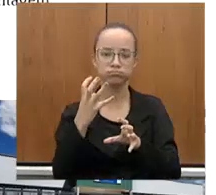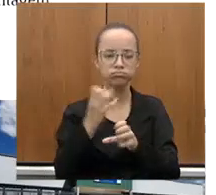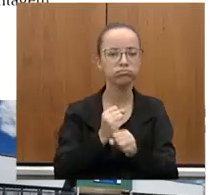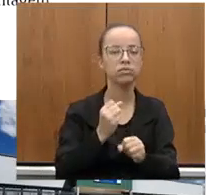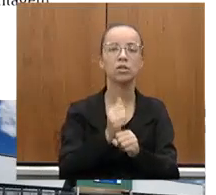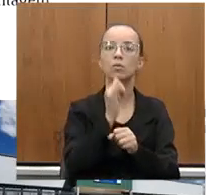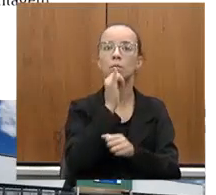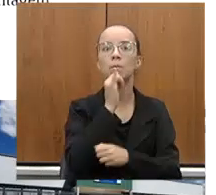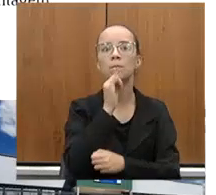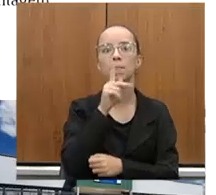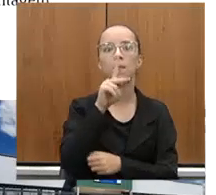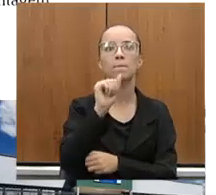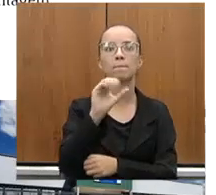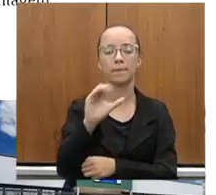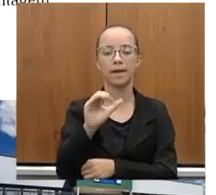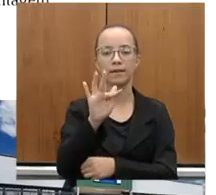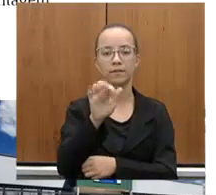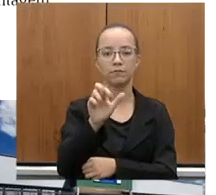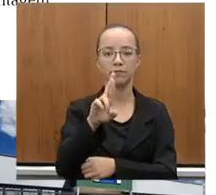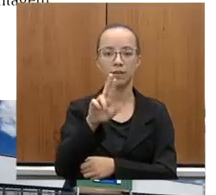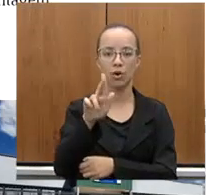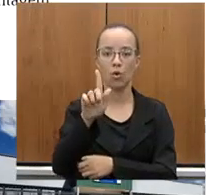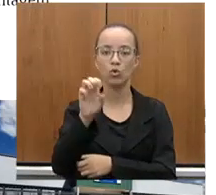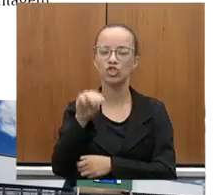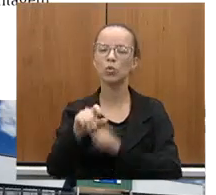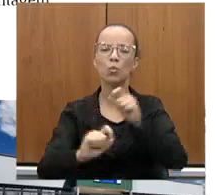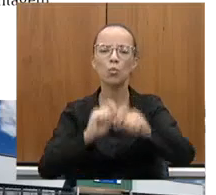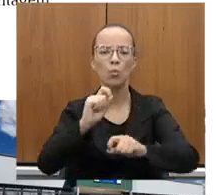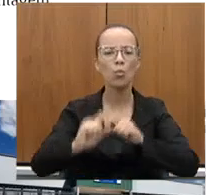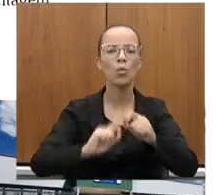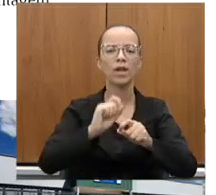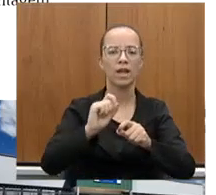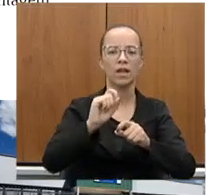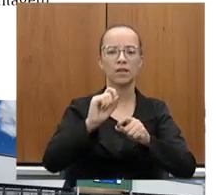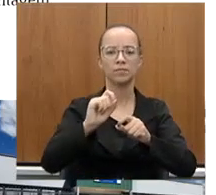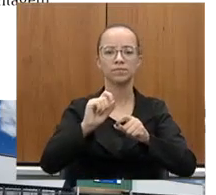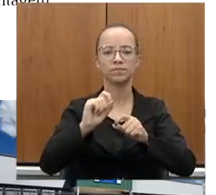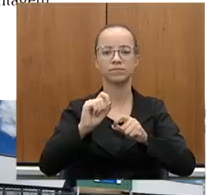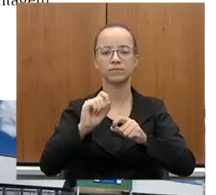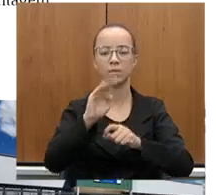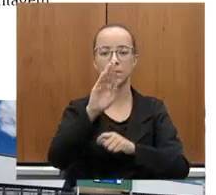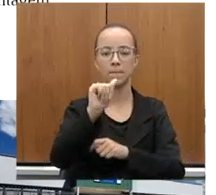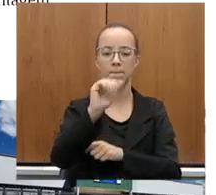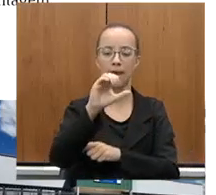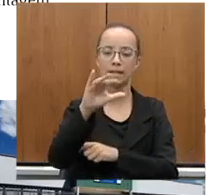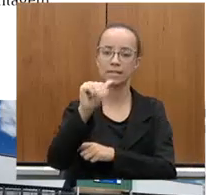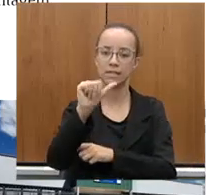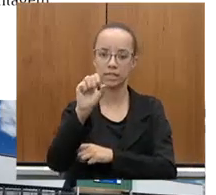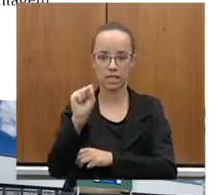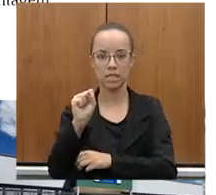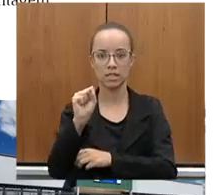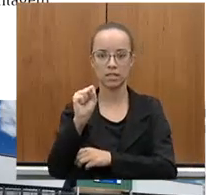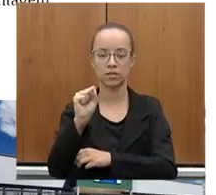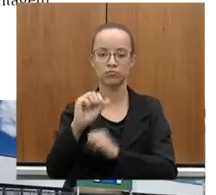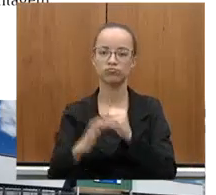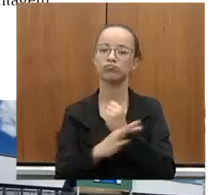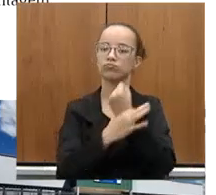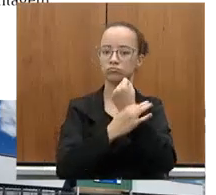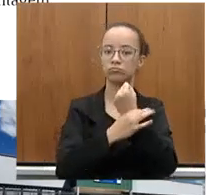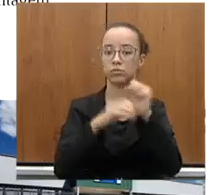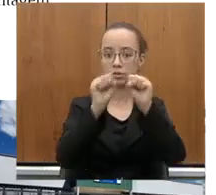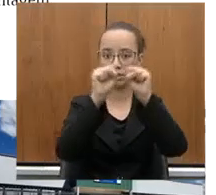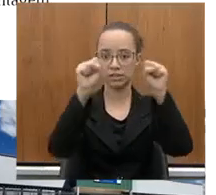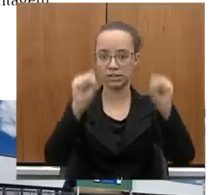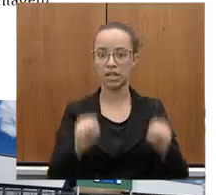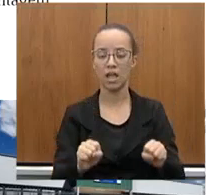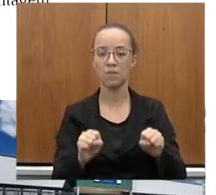do PAC Ferrugem, que são as bacias de contenção do sistema que acaba